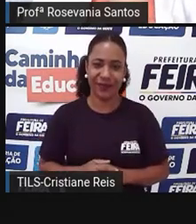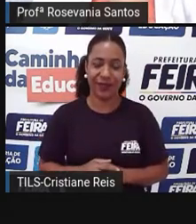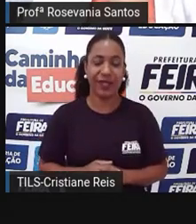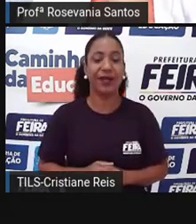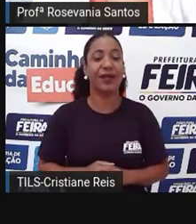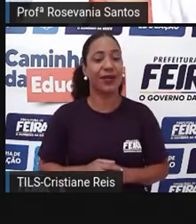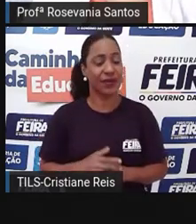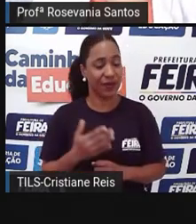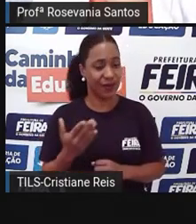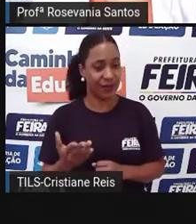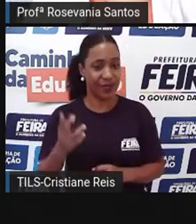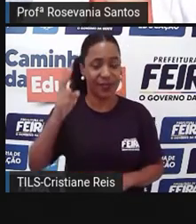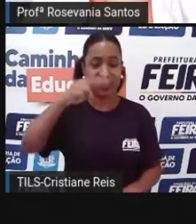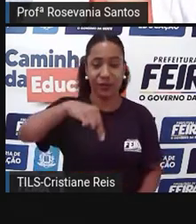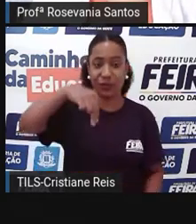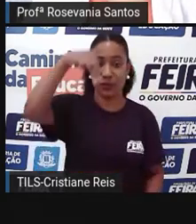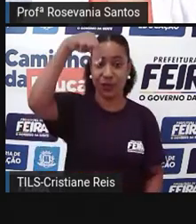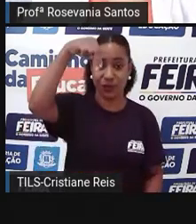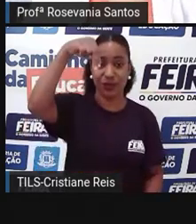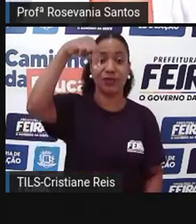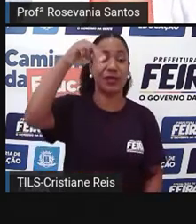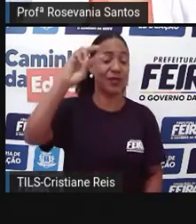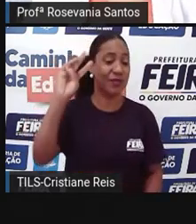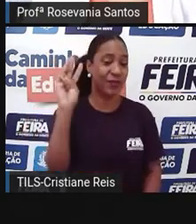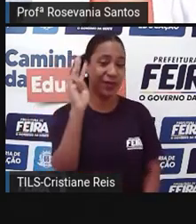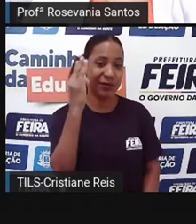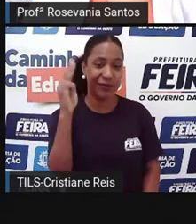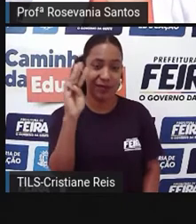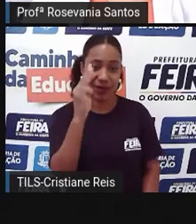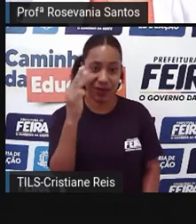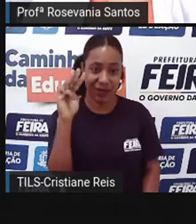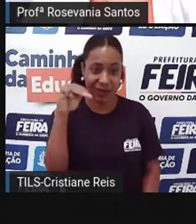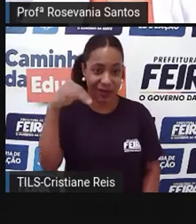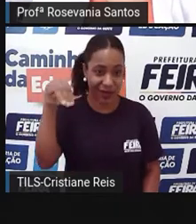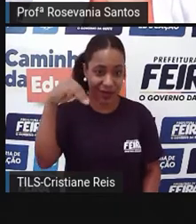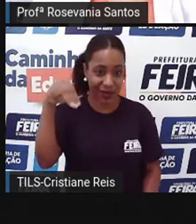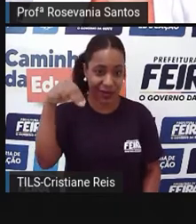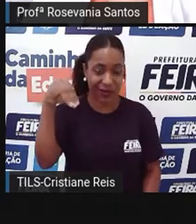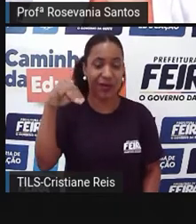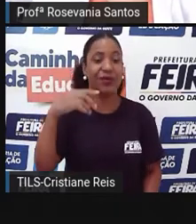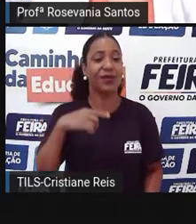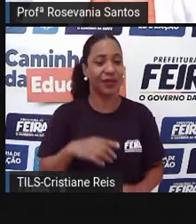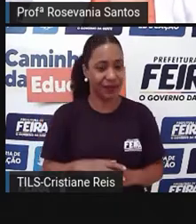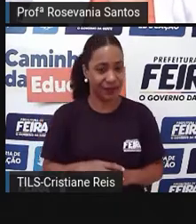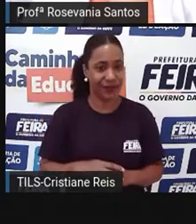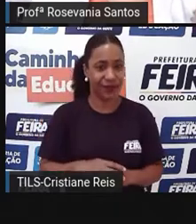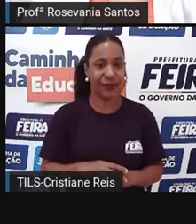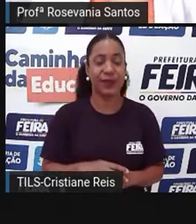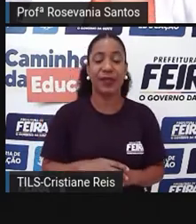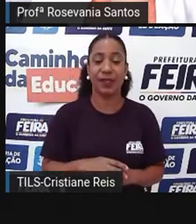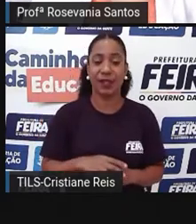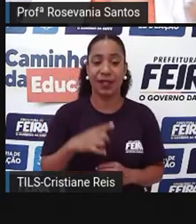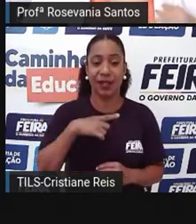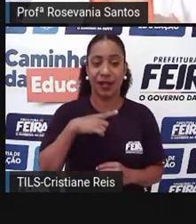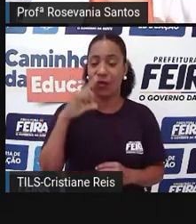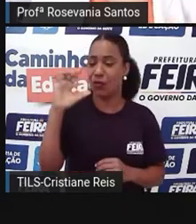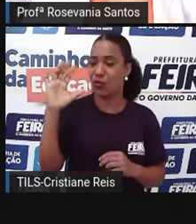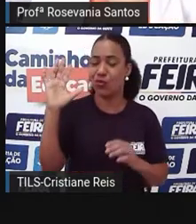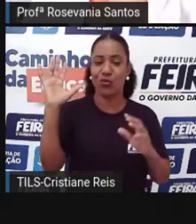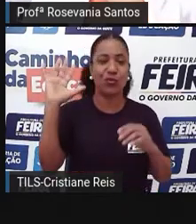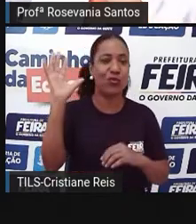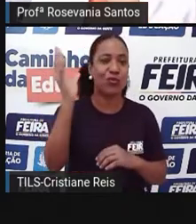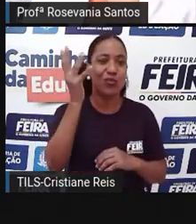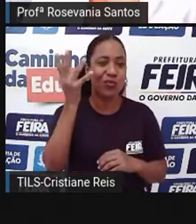norte, né, lá já no Maranhão, né, do oeste do nordeste, da região nordeste, onde o clima é equatorial, a